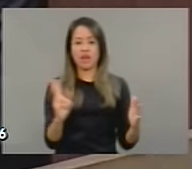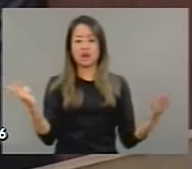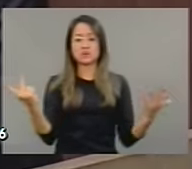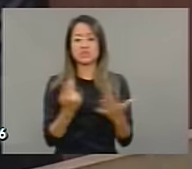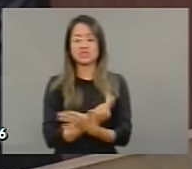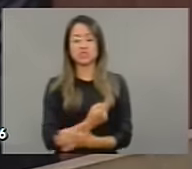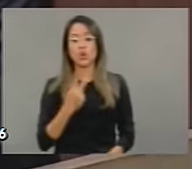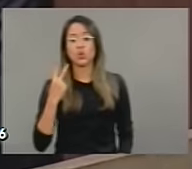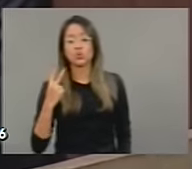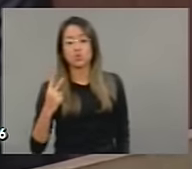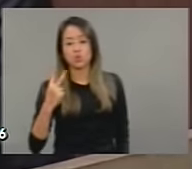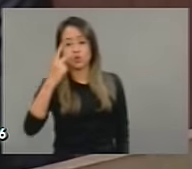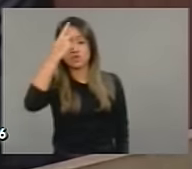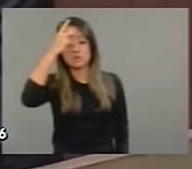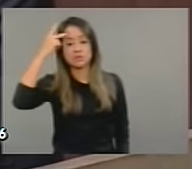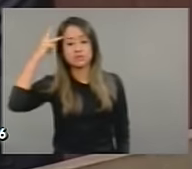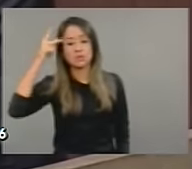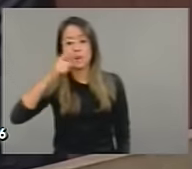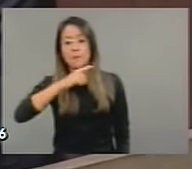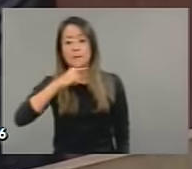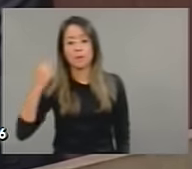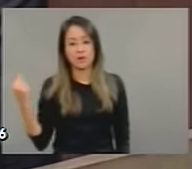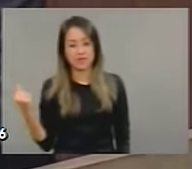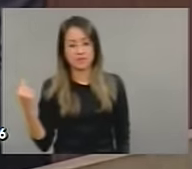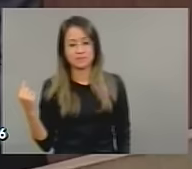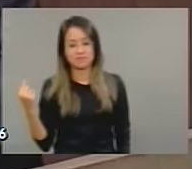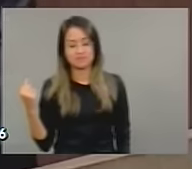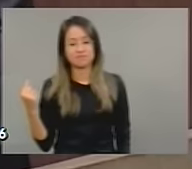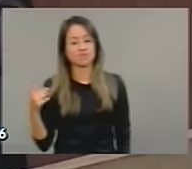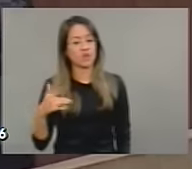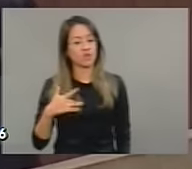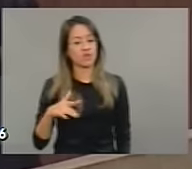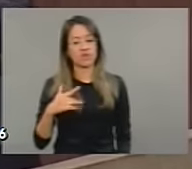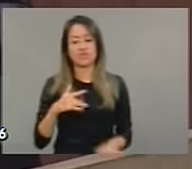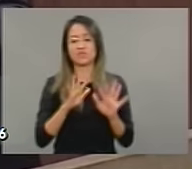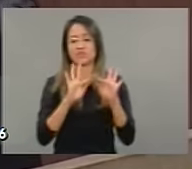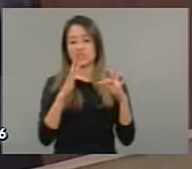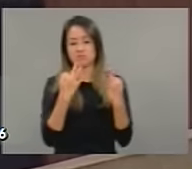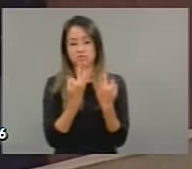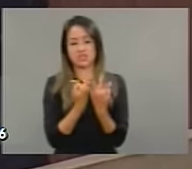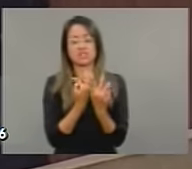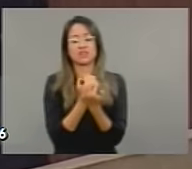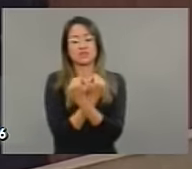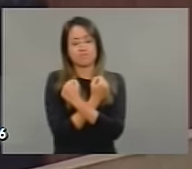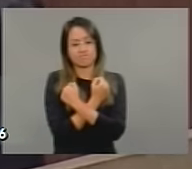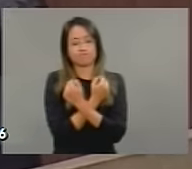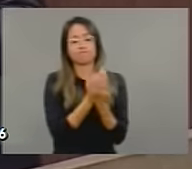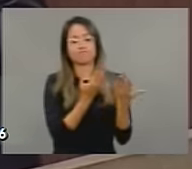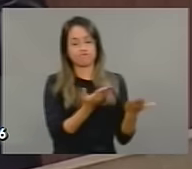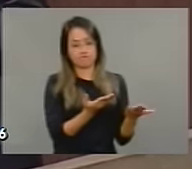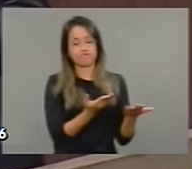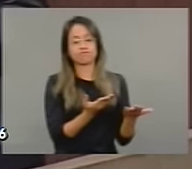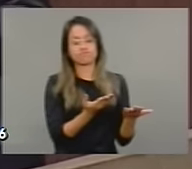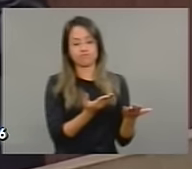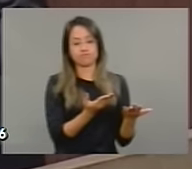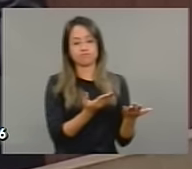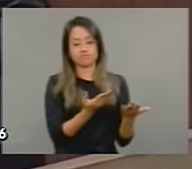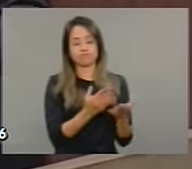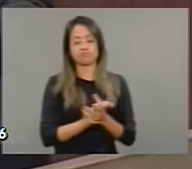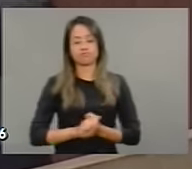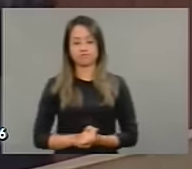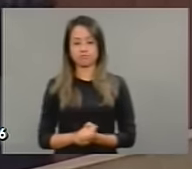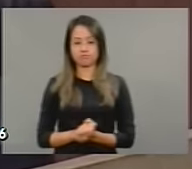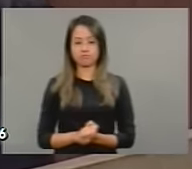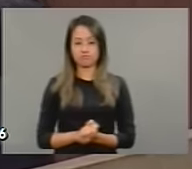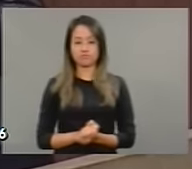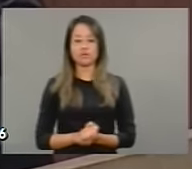morte de operários trabalhadores da construção civil. Não são poucas, e, portanto, eu queria externar aqui a minha solidariedade